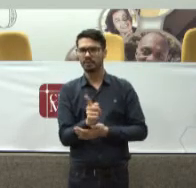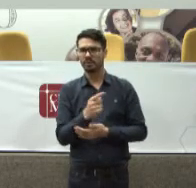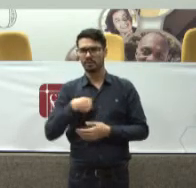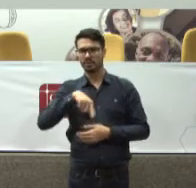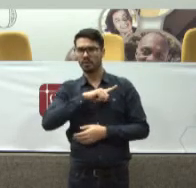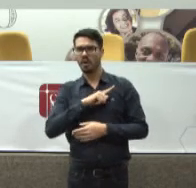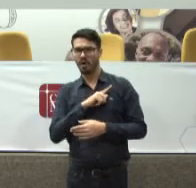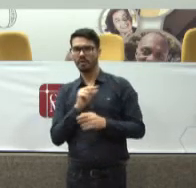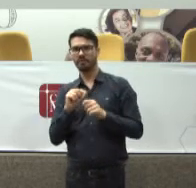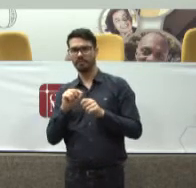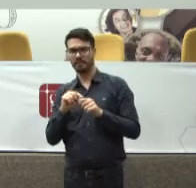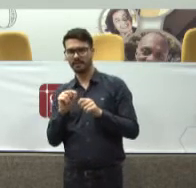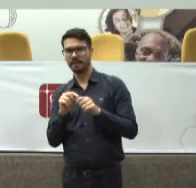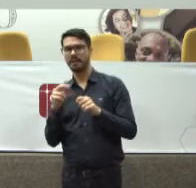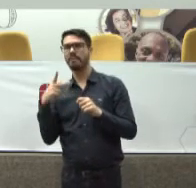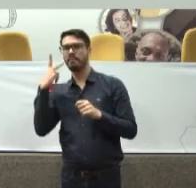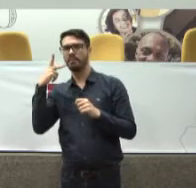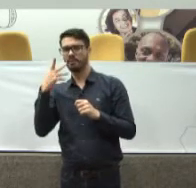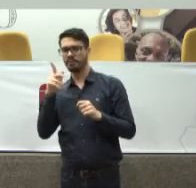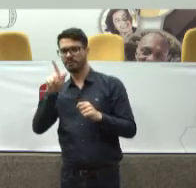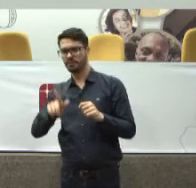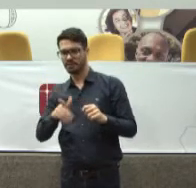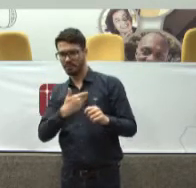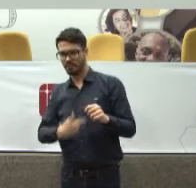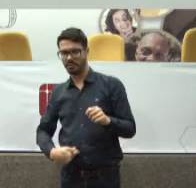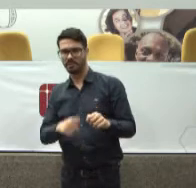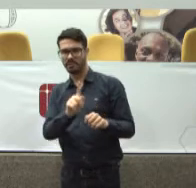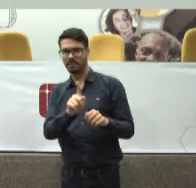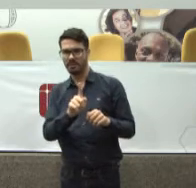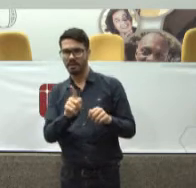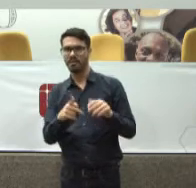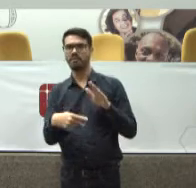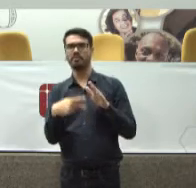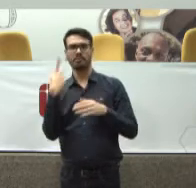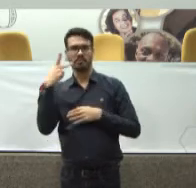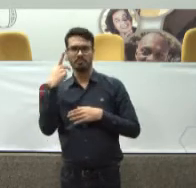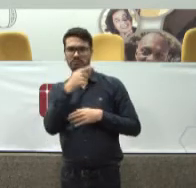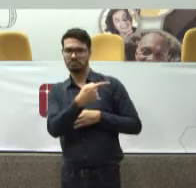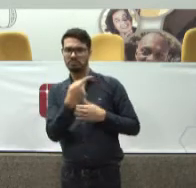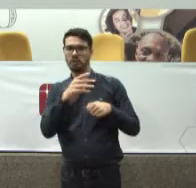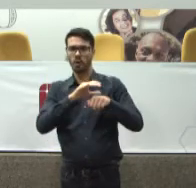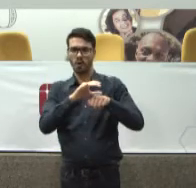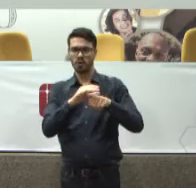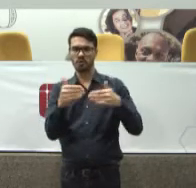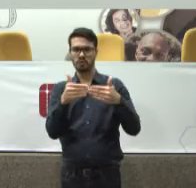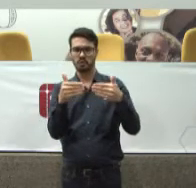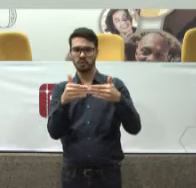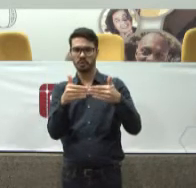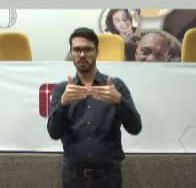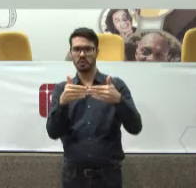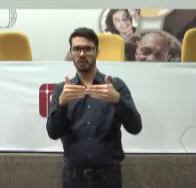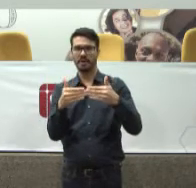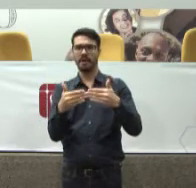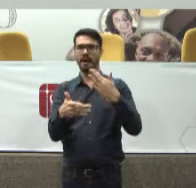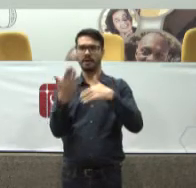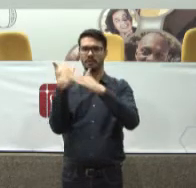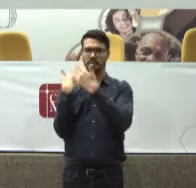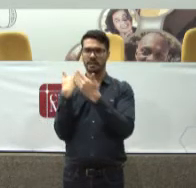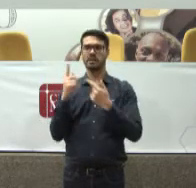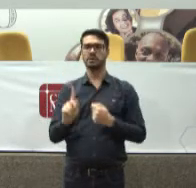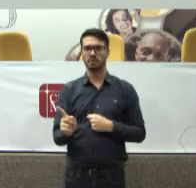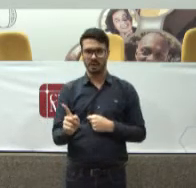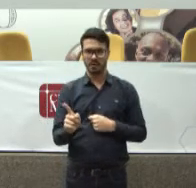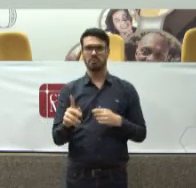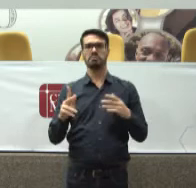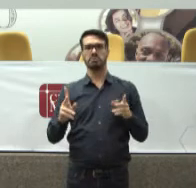pública Evidentemente A gente vai verificar Se a política pública É legal É constitucional E se ela é retrocesso Ou não é É isso que nós temos que fazer